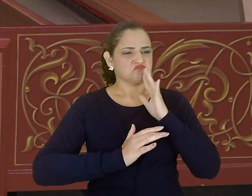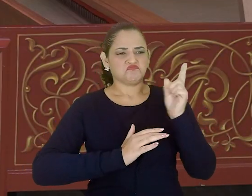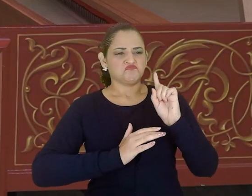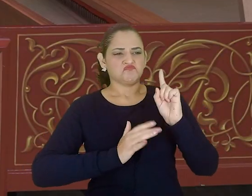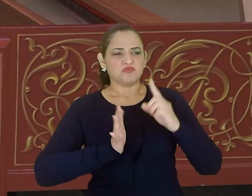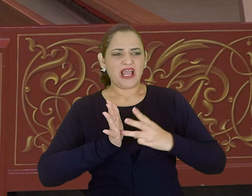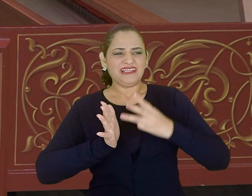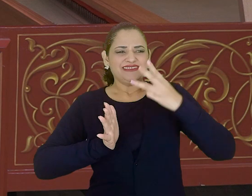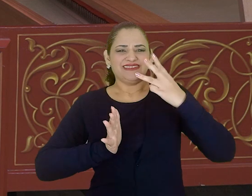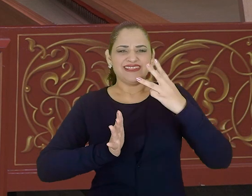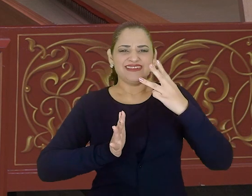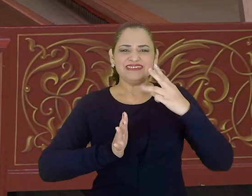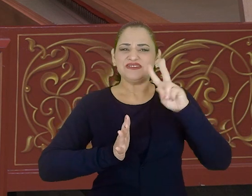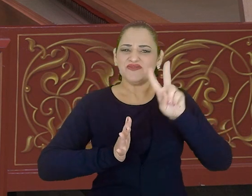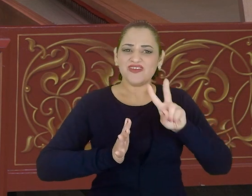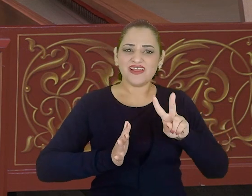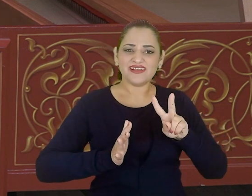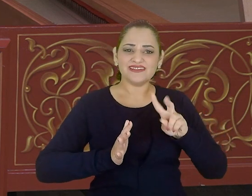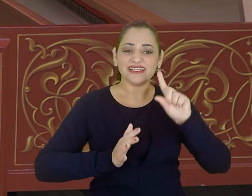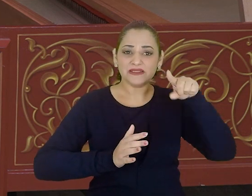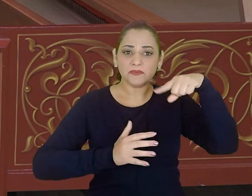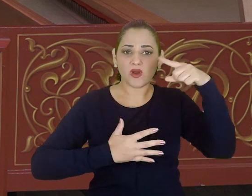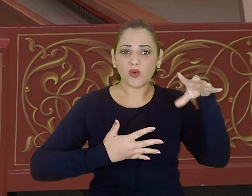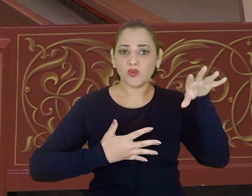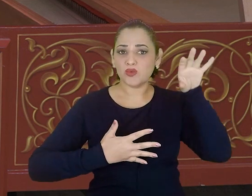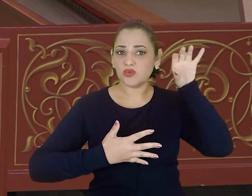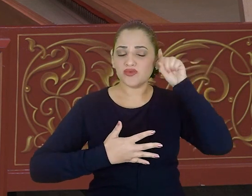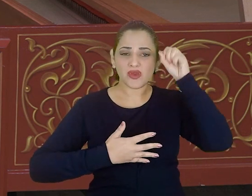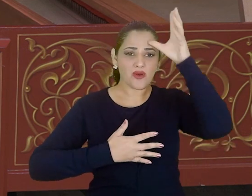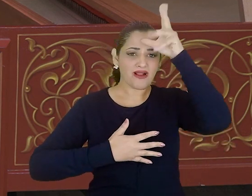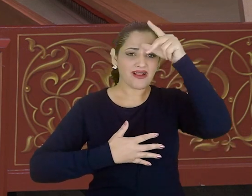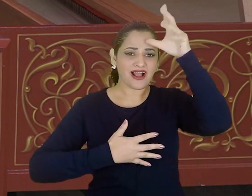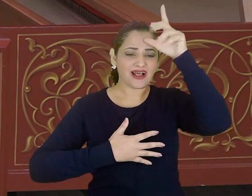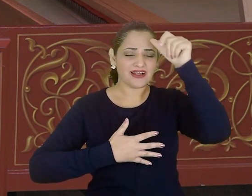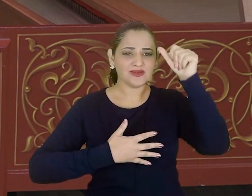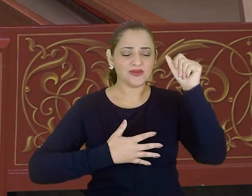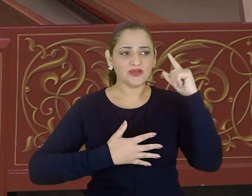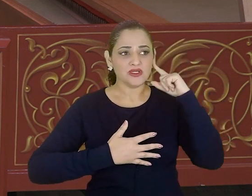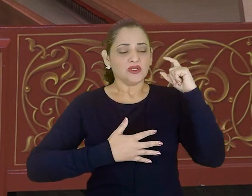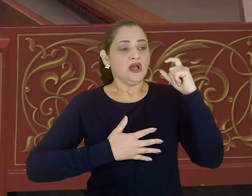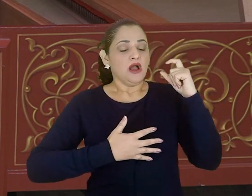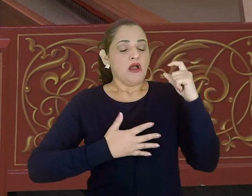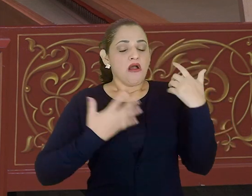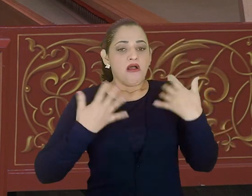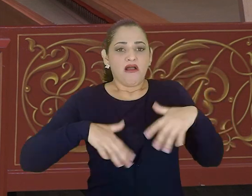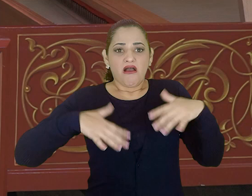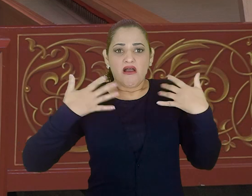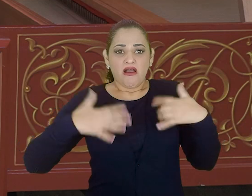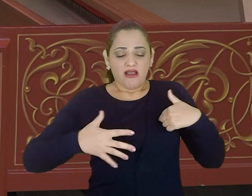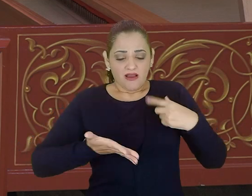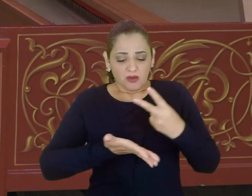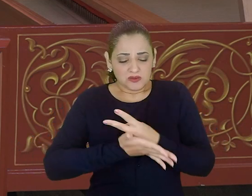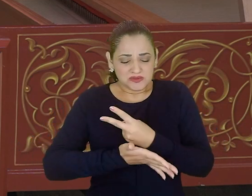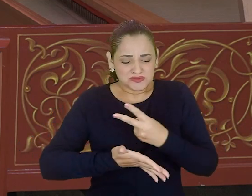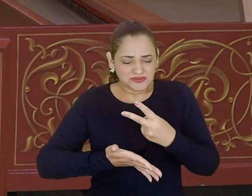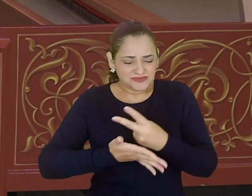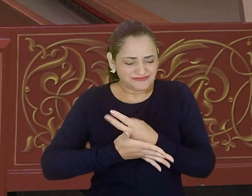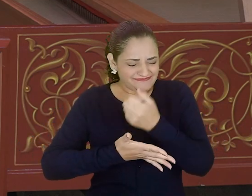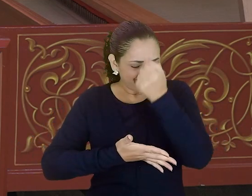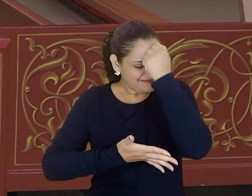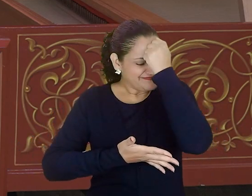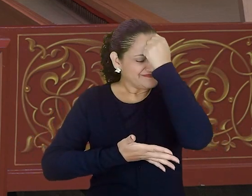ele se dá conta do erro e fica extremamente